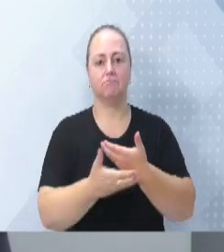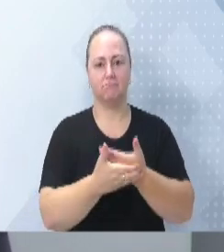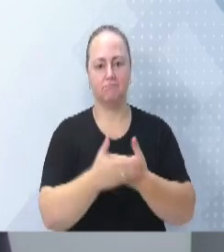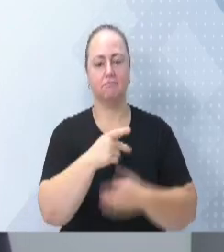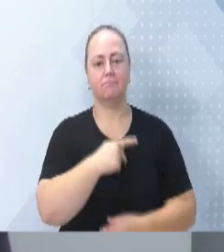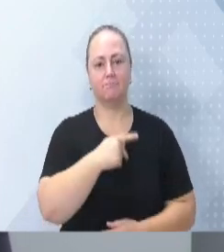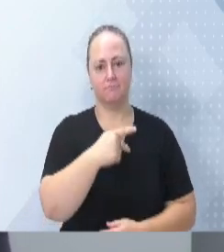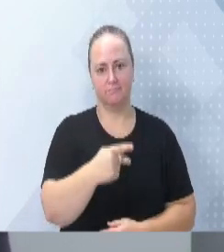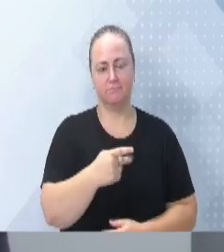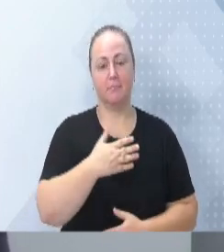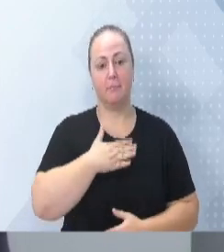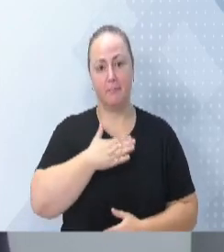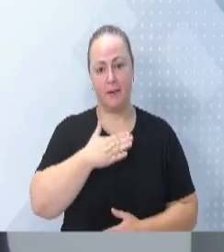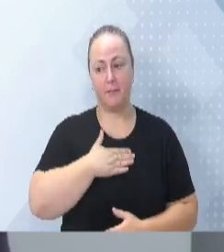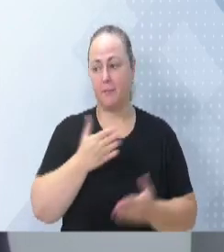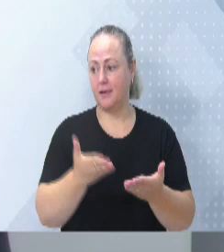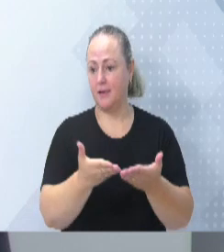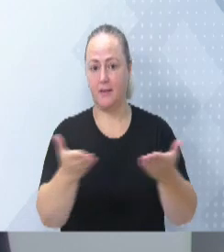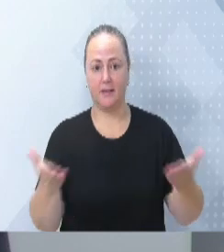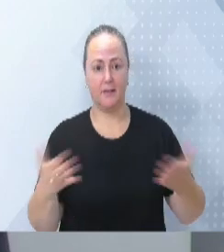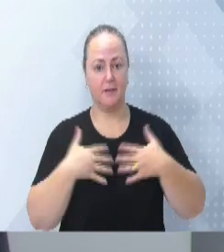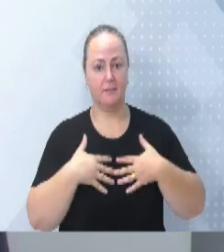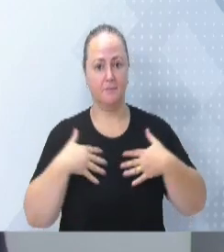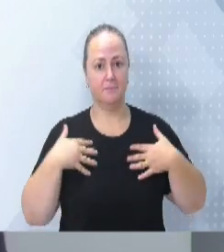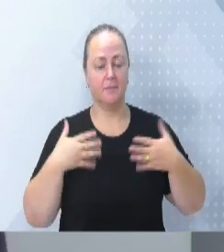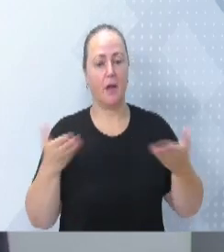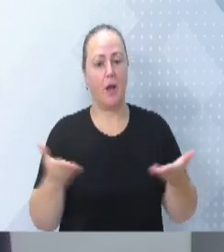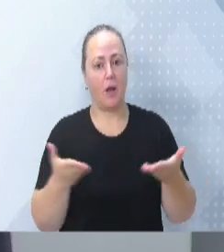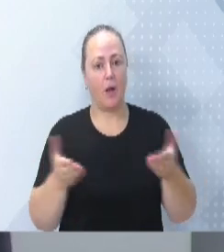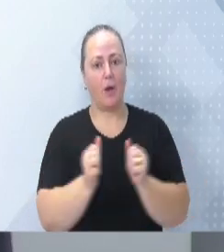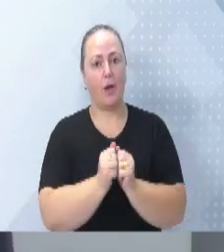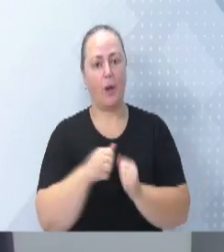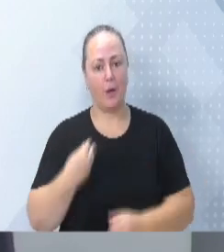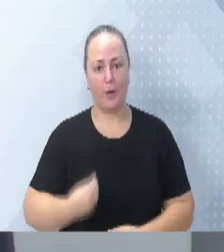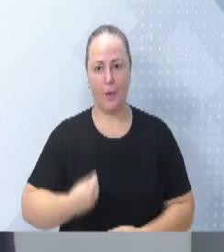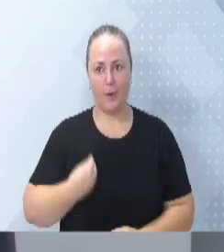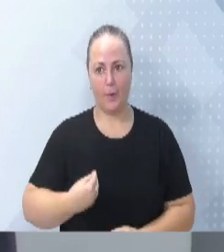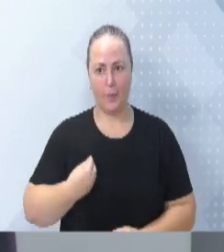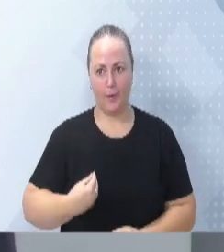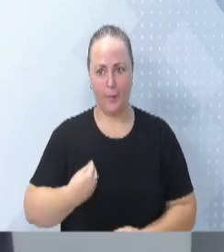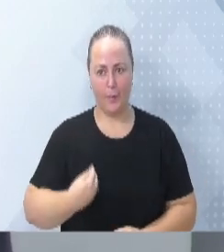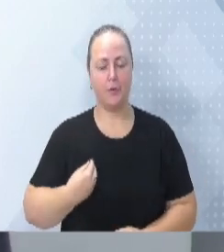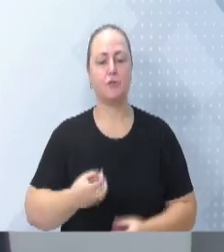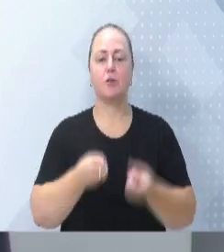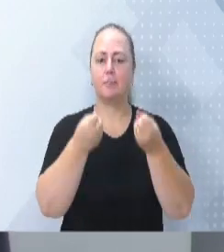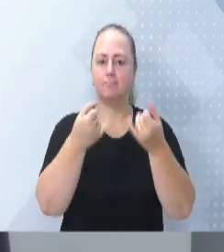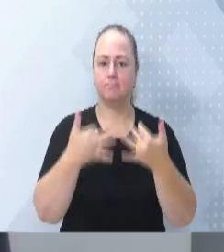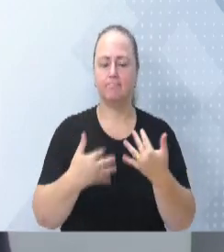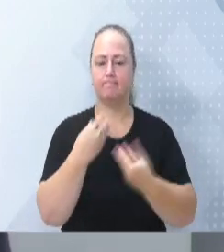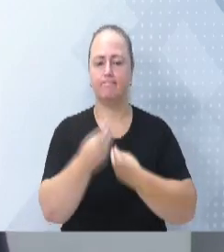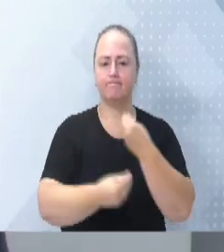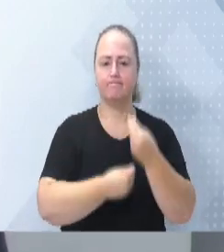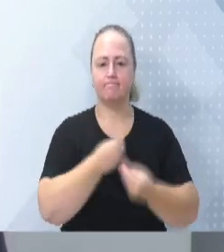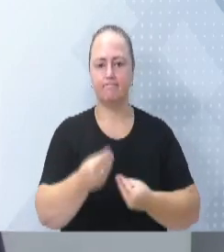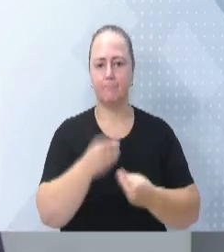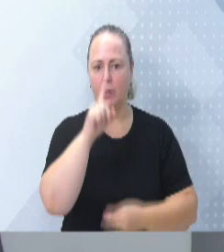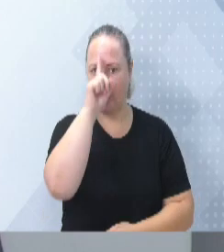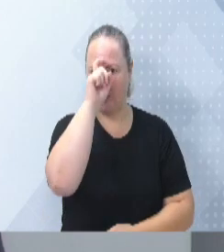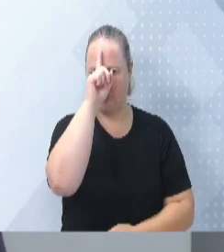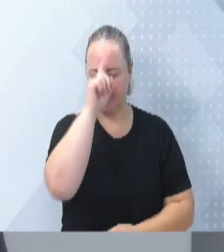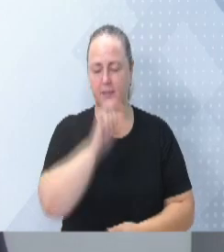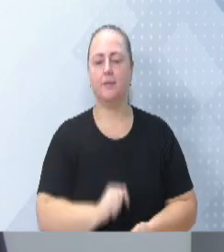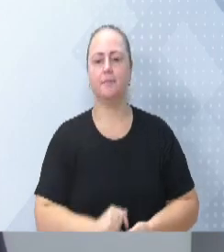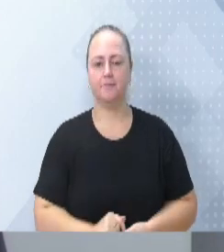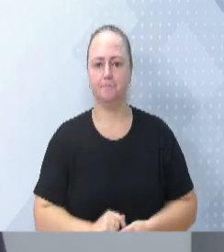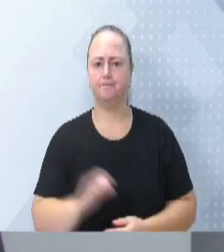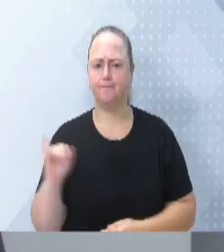e, para mim, ir para o hospital é um honra estar aqui hoje nesta casa. Falando um pouco do hospital, o nosso objetivo primordial é que